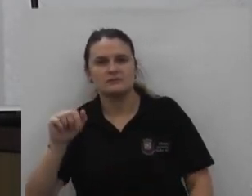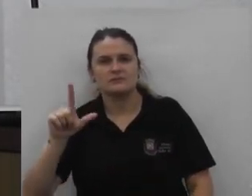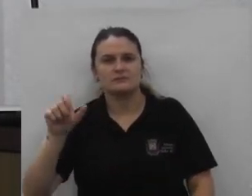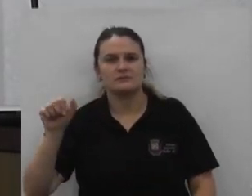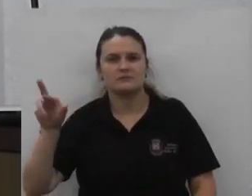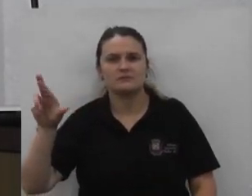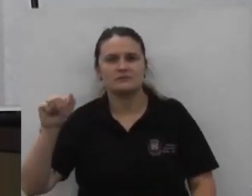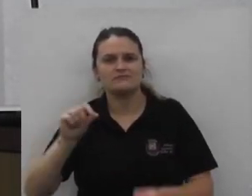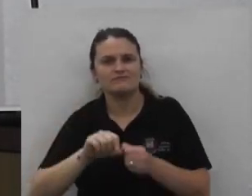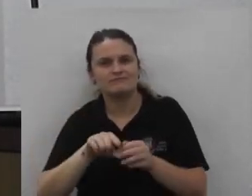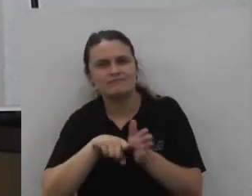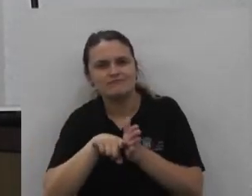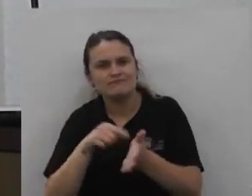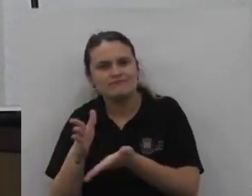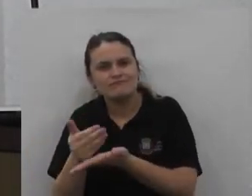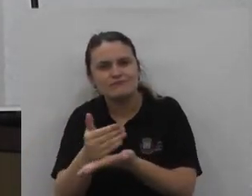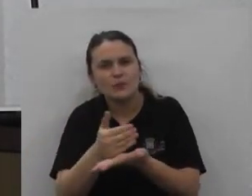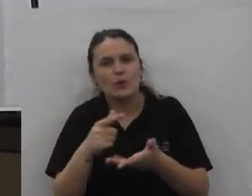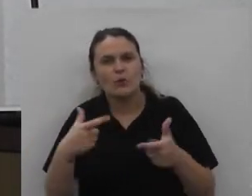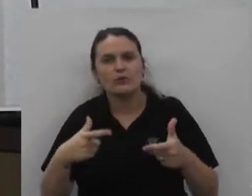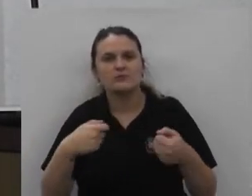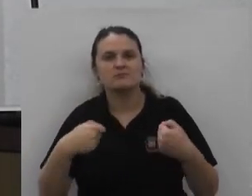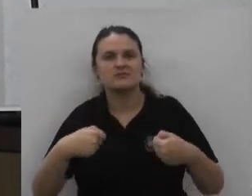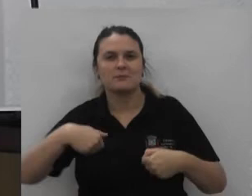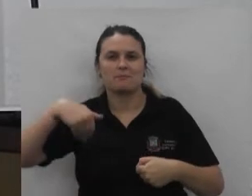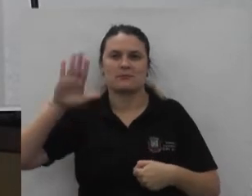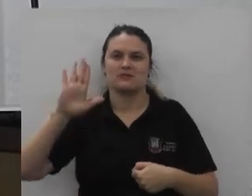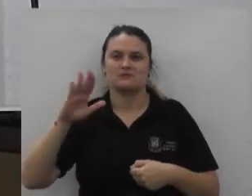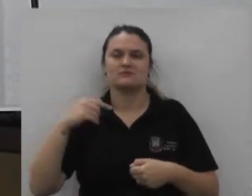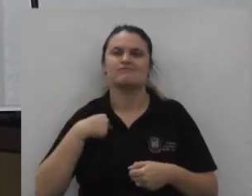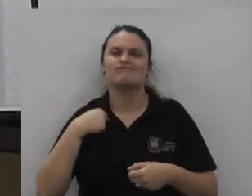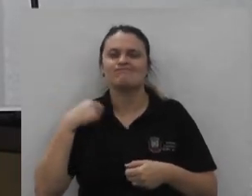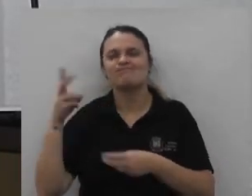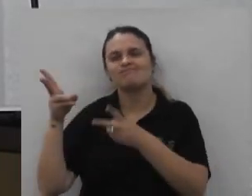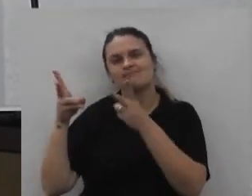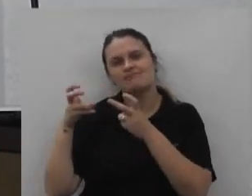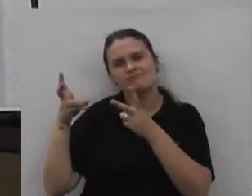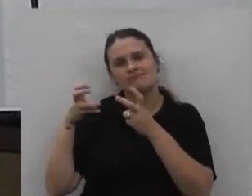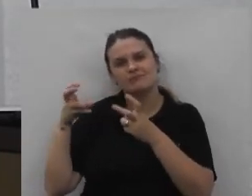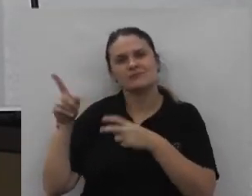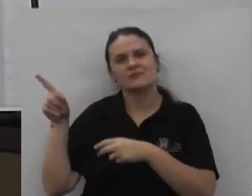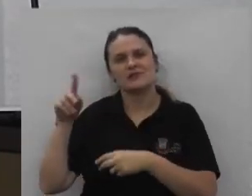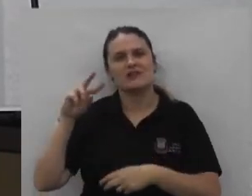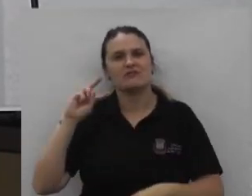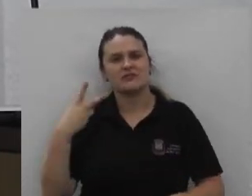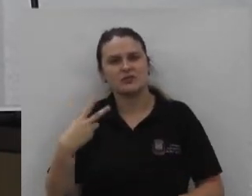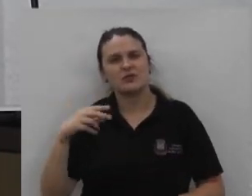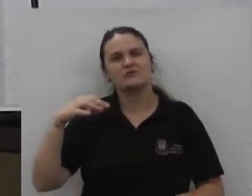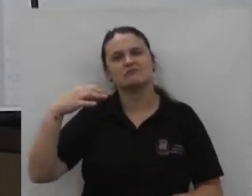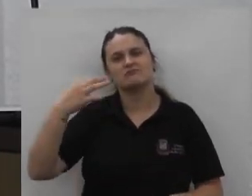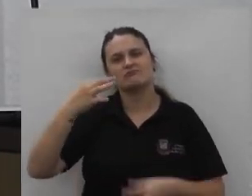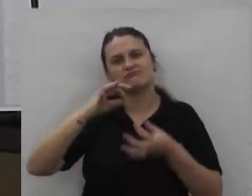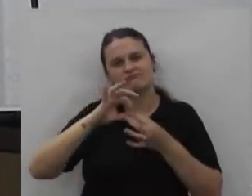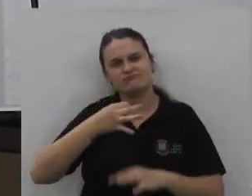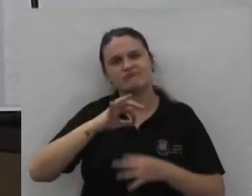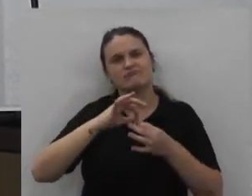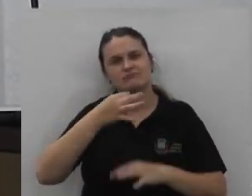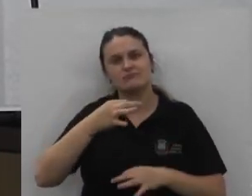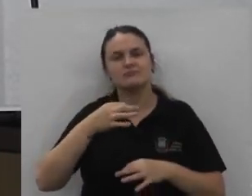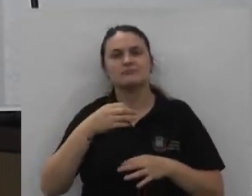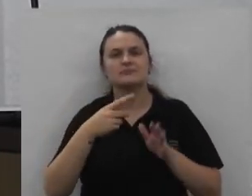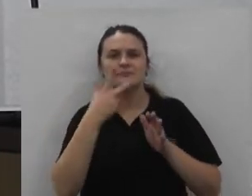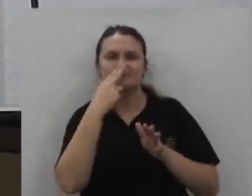maiores ou menores ao observar esse relato apresentado e os números já levantados